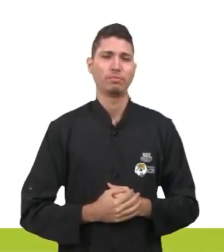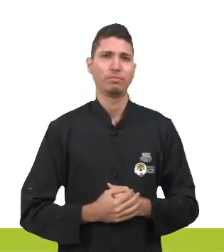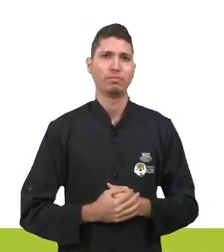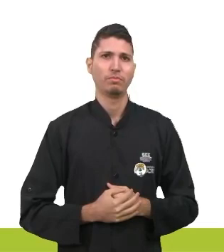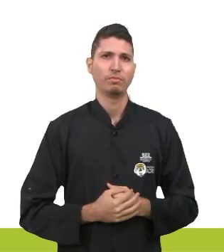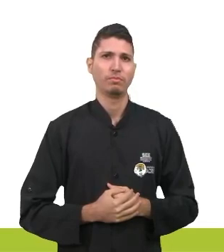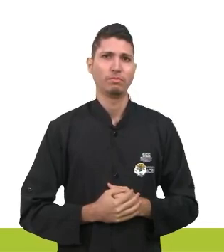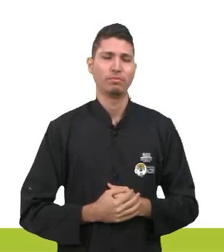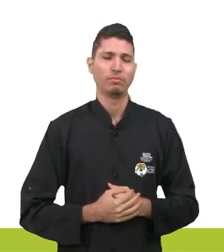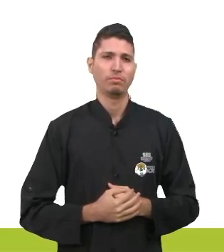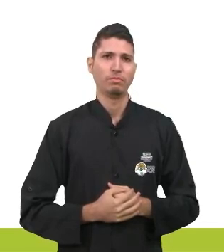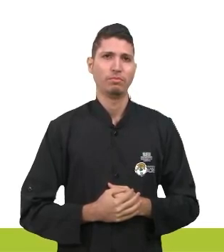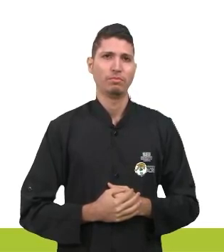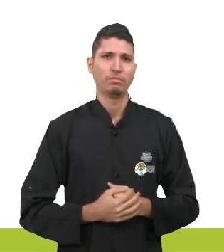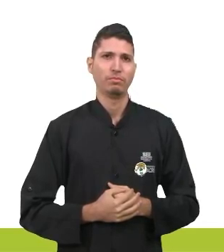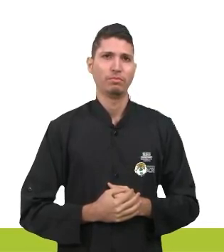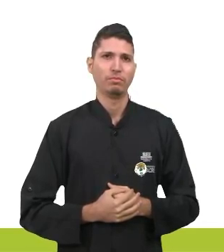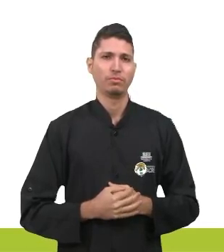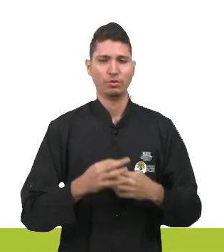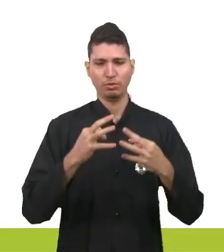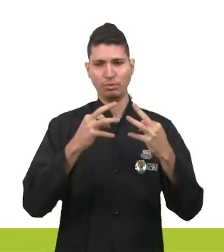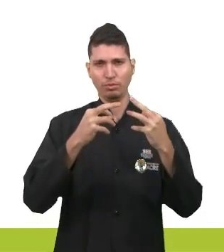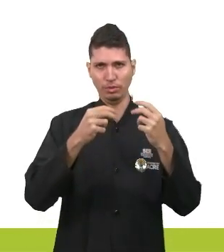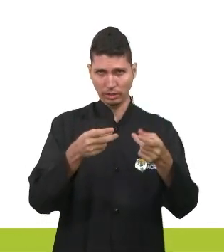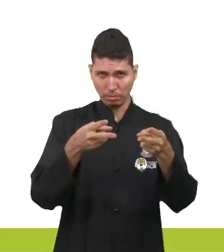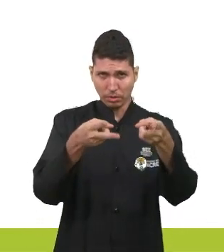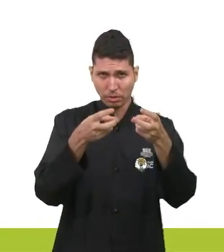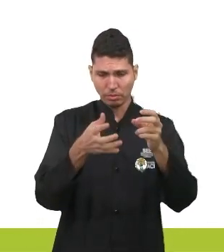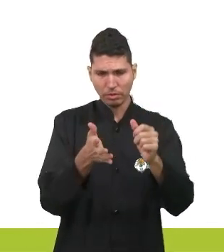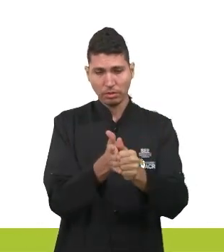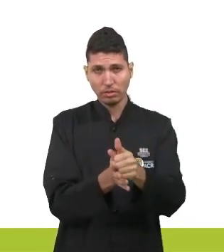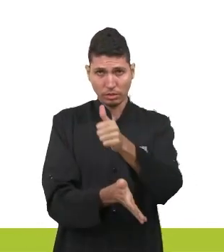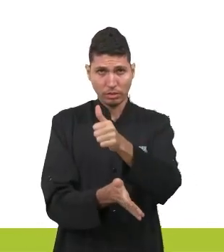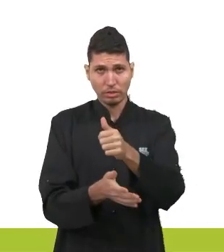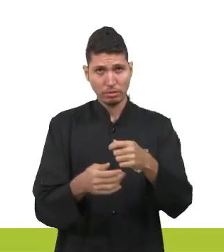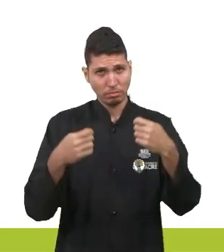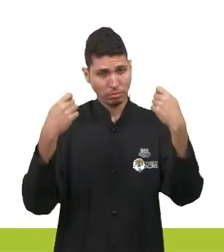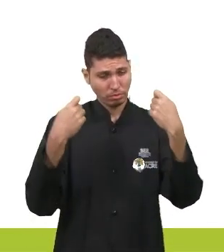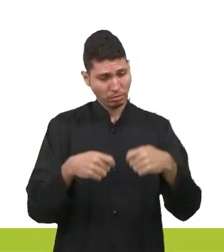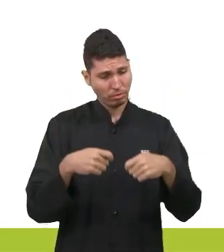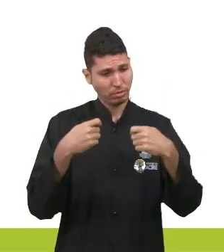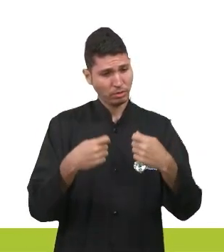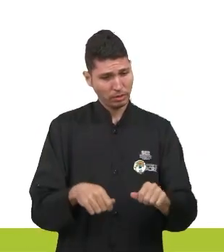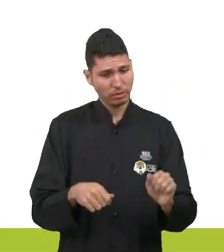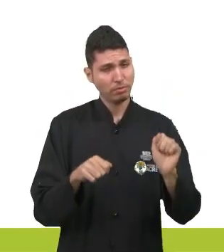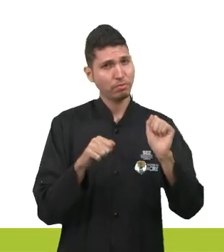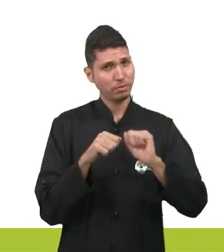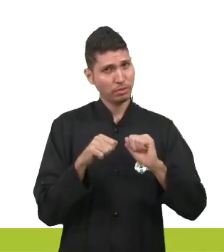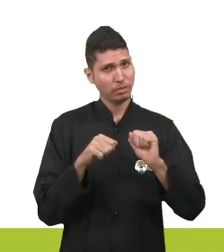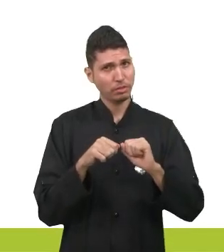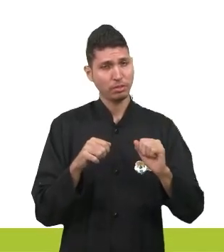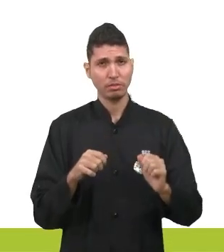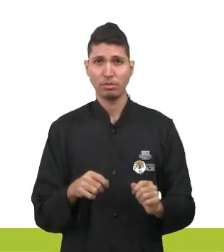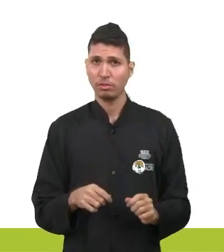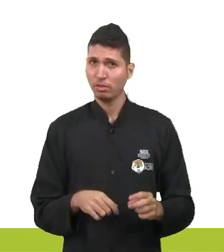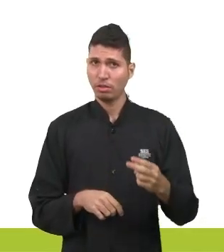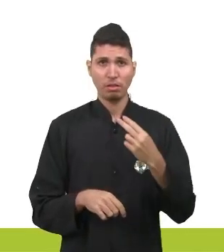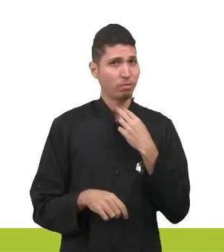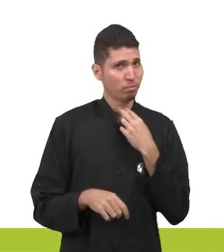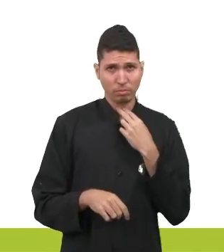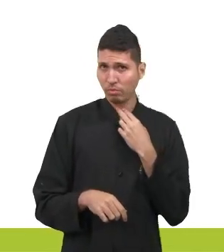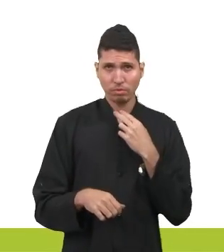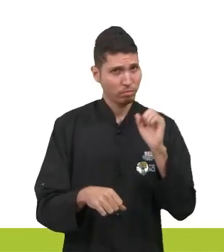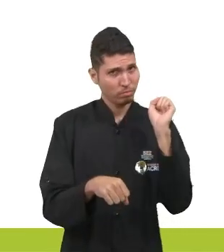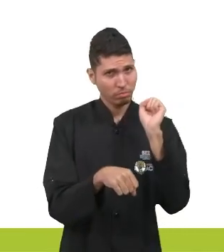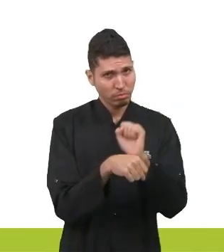elas vão falar de ações, né? Ou seja, você tem que fazer acontecer. Não pode ficar esperando